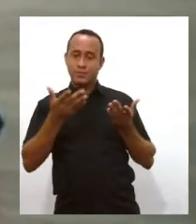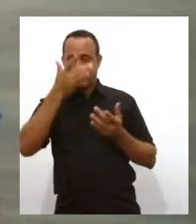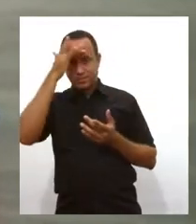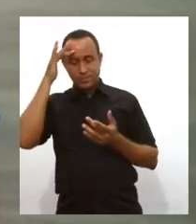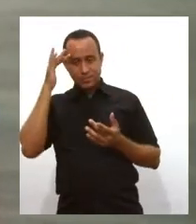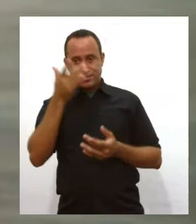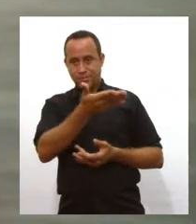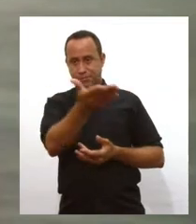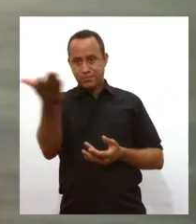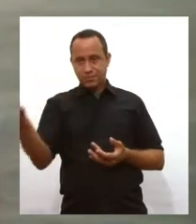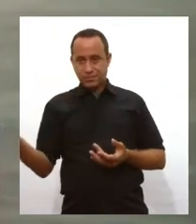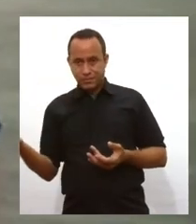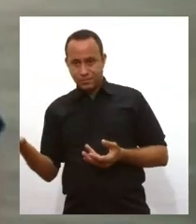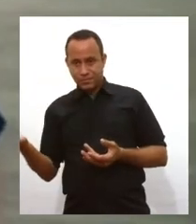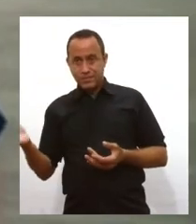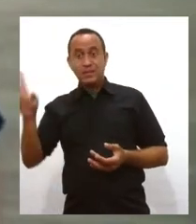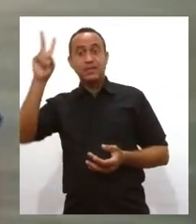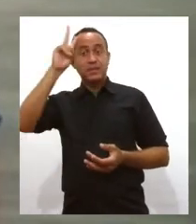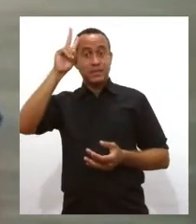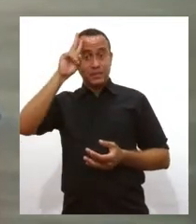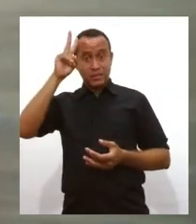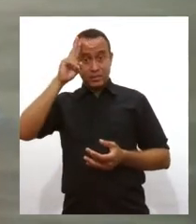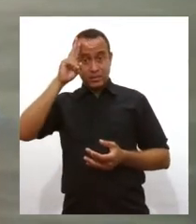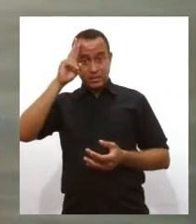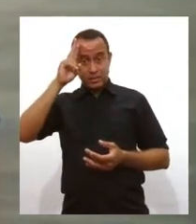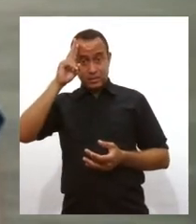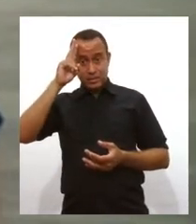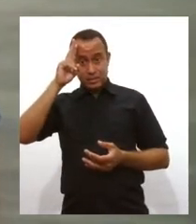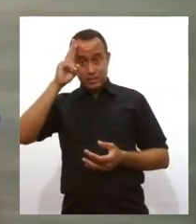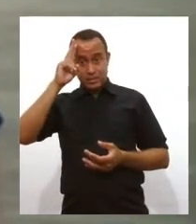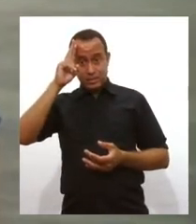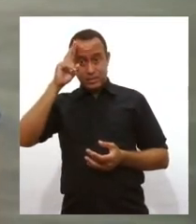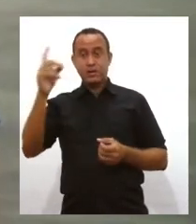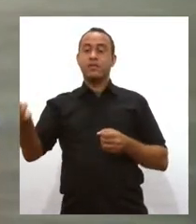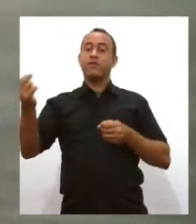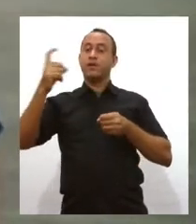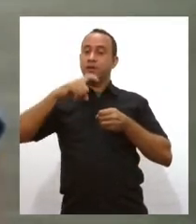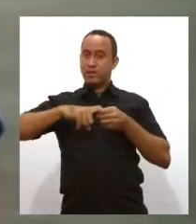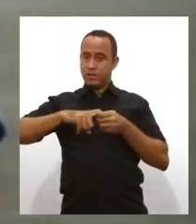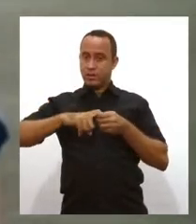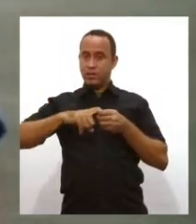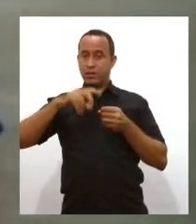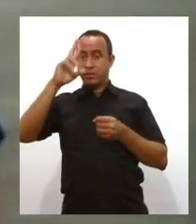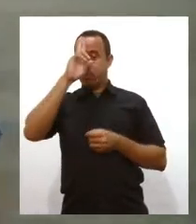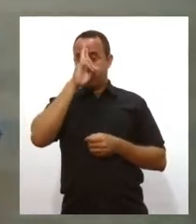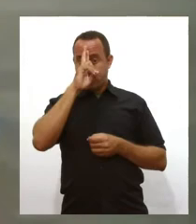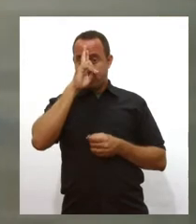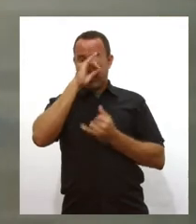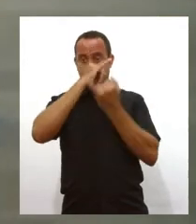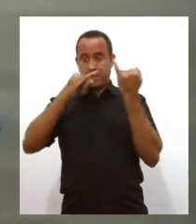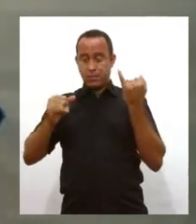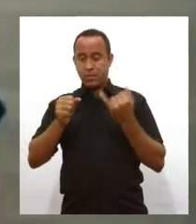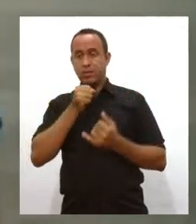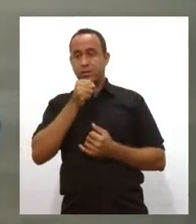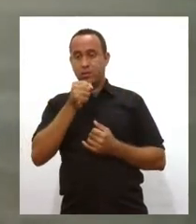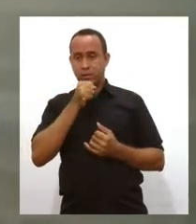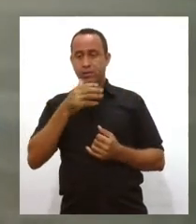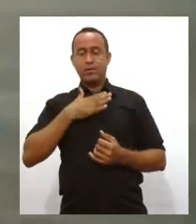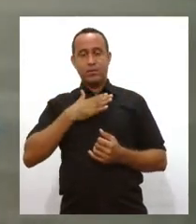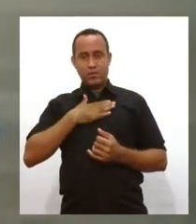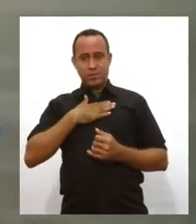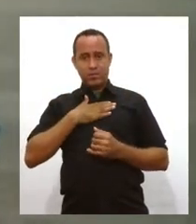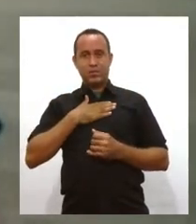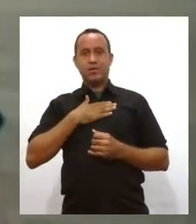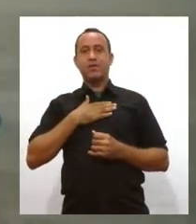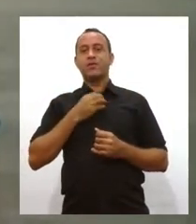TV Lese, que a partir de segunda-feira o Alesi Notícias está de volta, meio de meia, com a apresentação do Alquíria Mirom. É lógico, eu